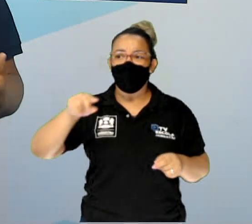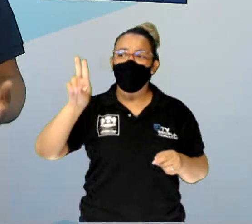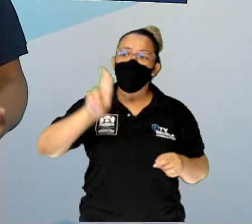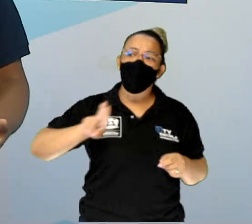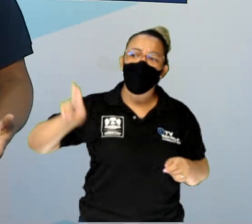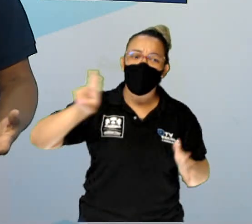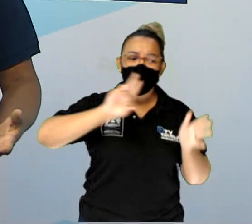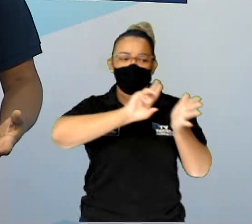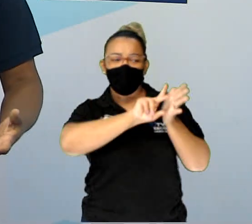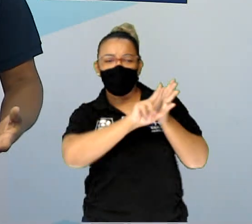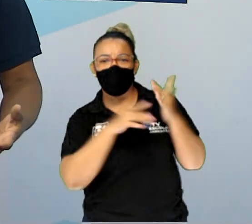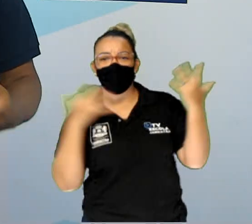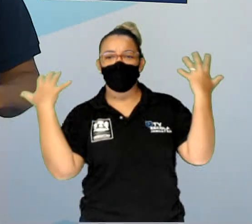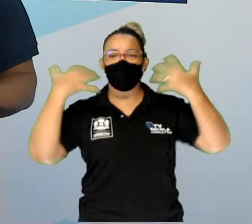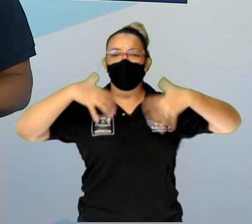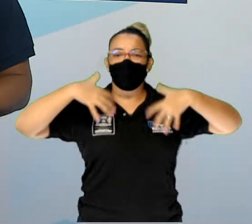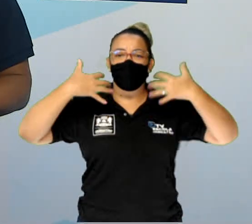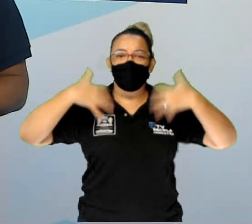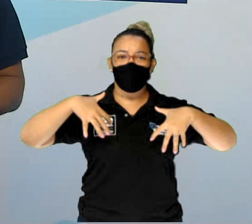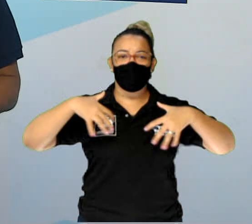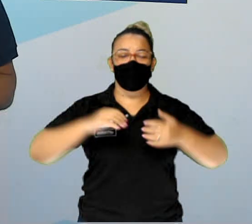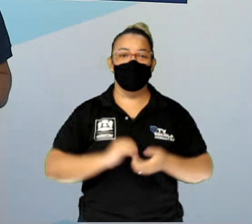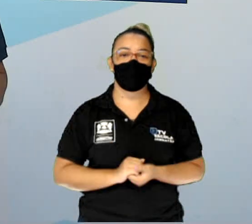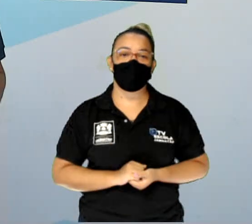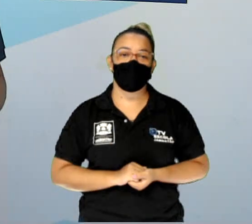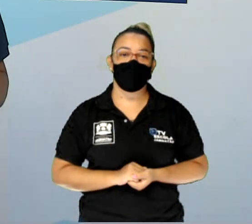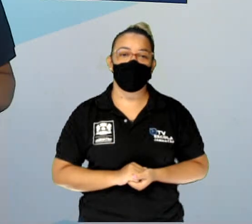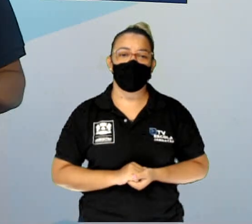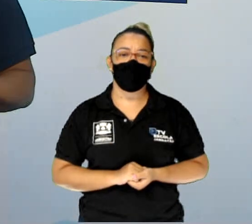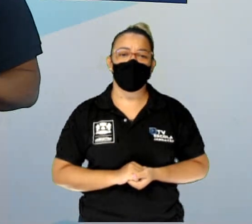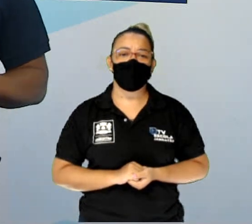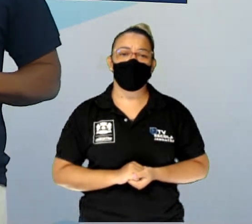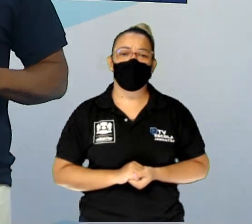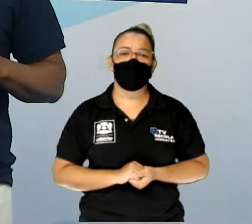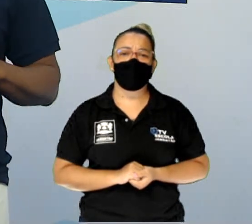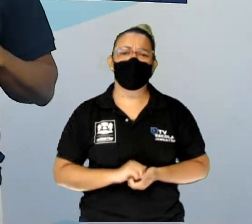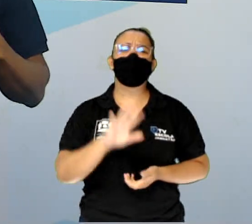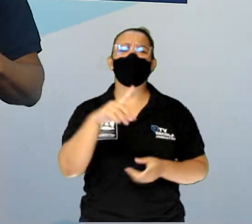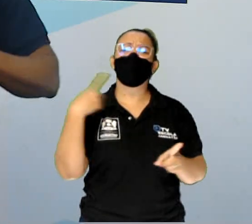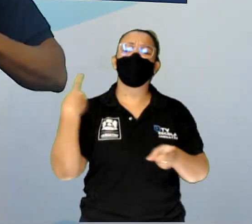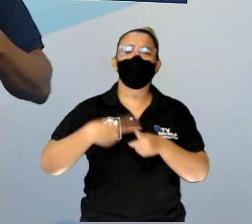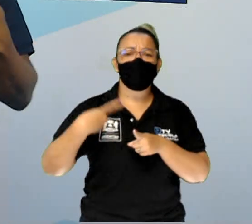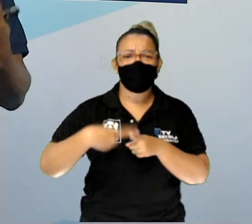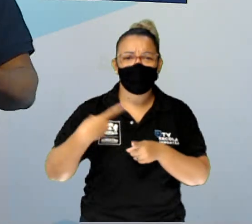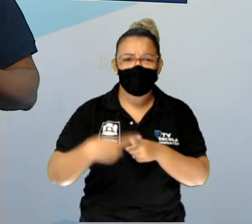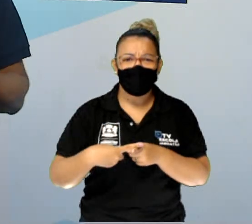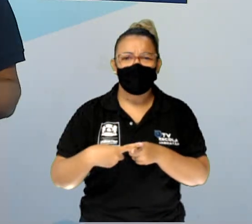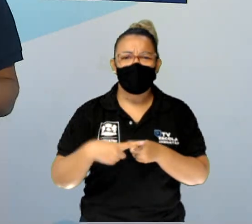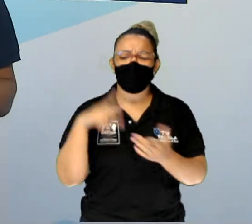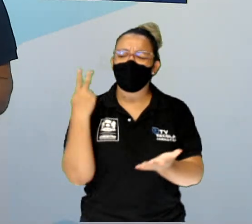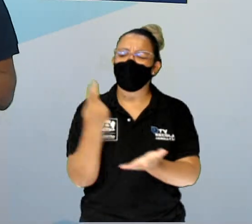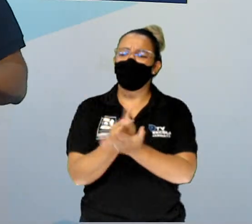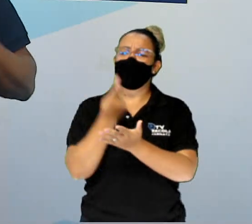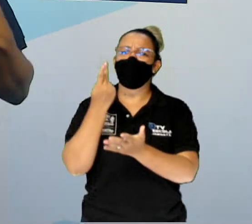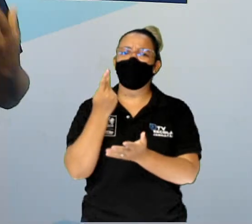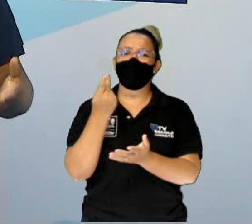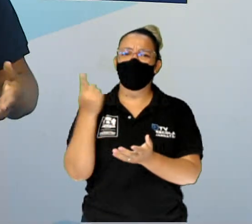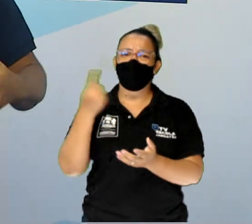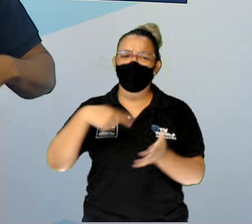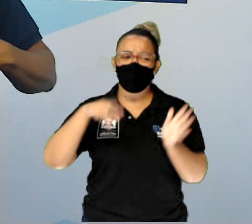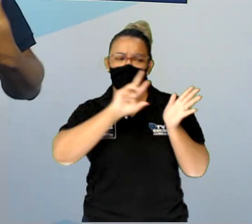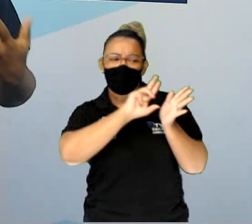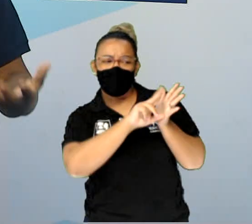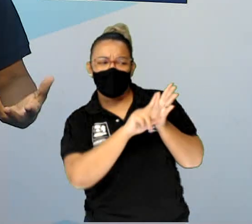dos recursos naturais. Por quê? Porque, primeiramente, o que aconteceria se os